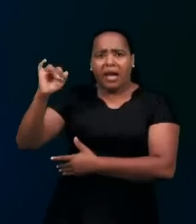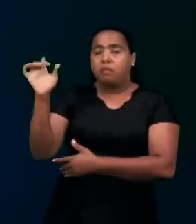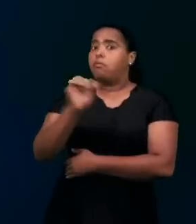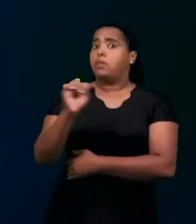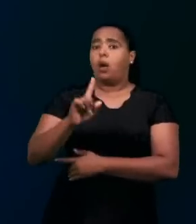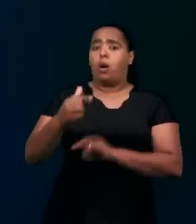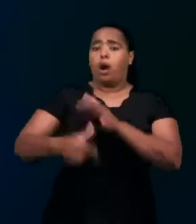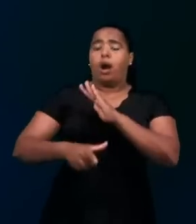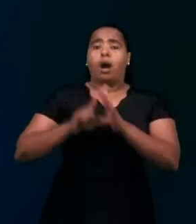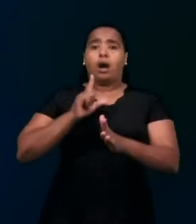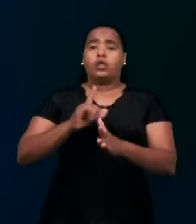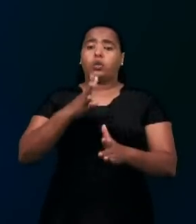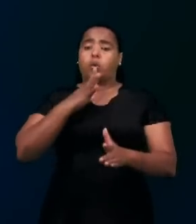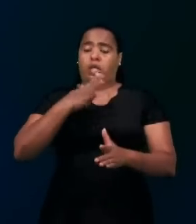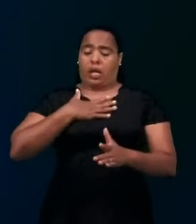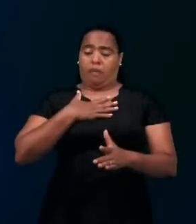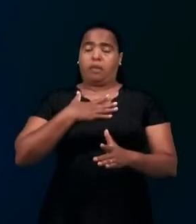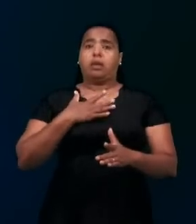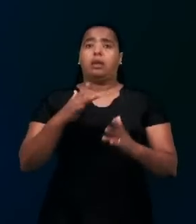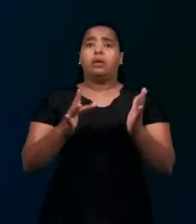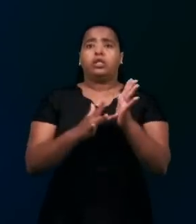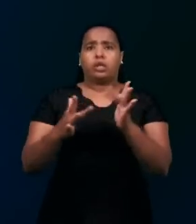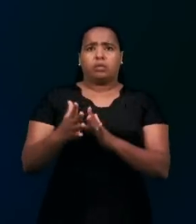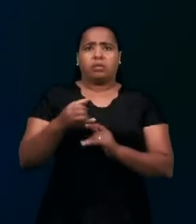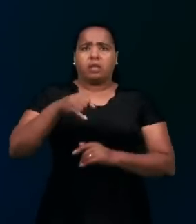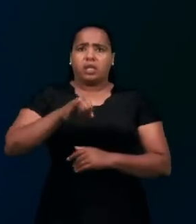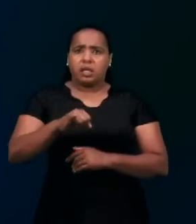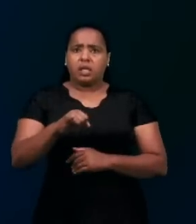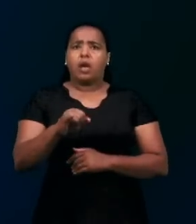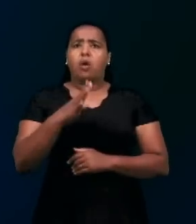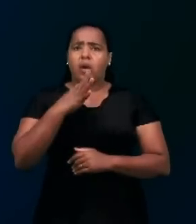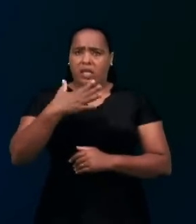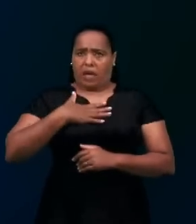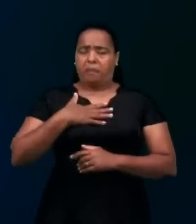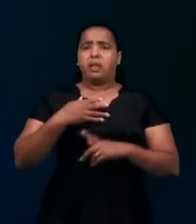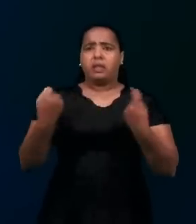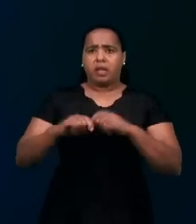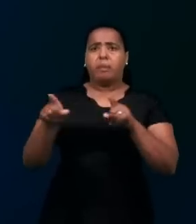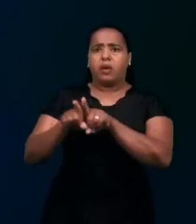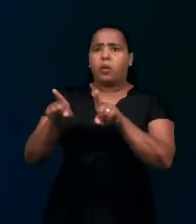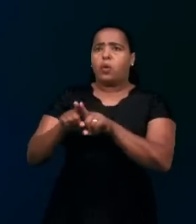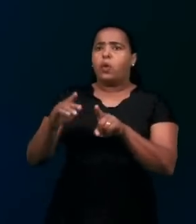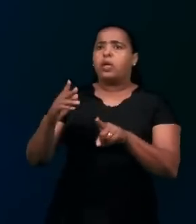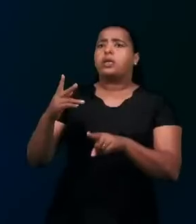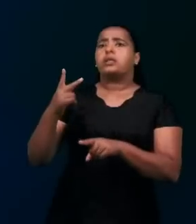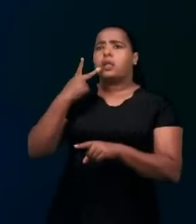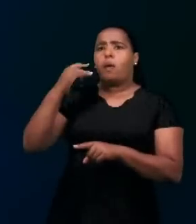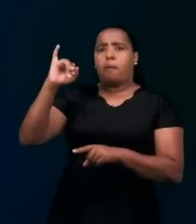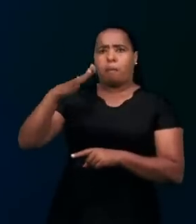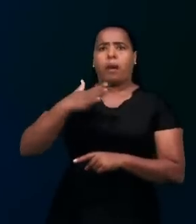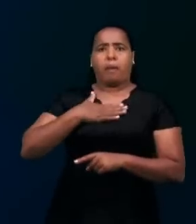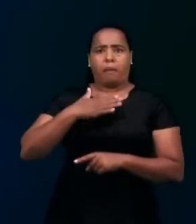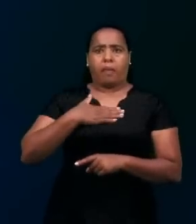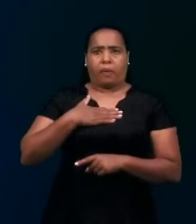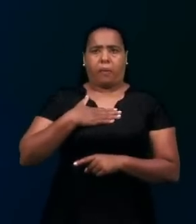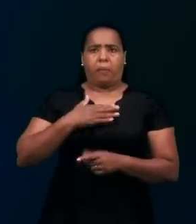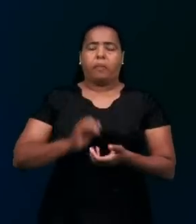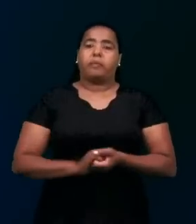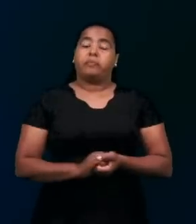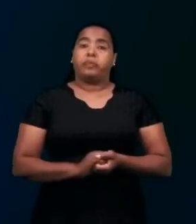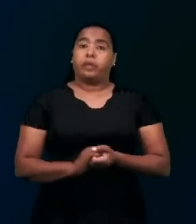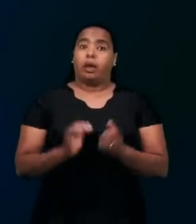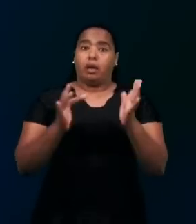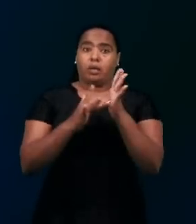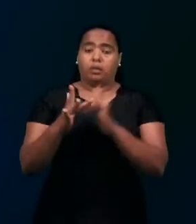também conhecerias a meu Pai. E já desde agora o conheceis e o tens visto. Jesus, ele foi o Cordeiro de